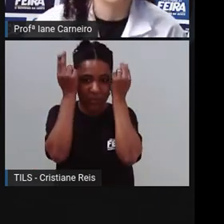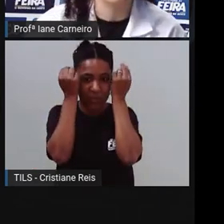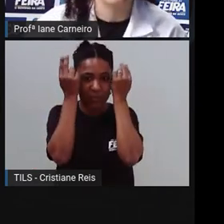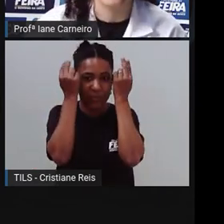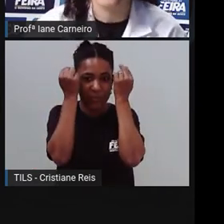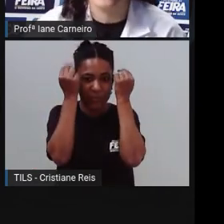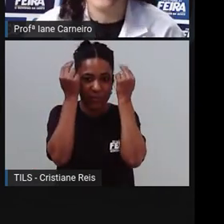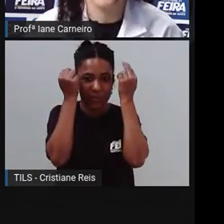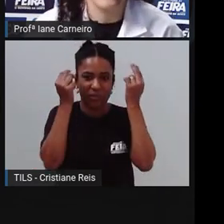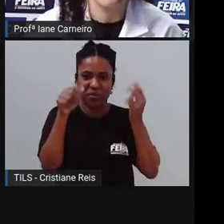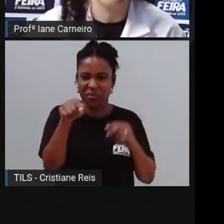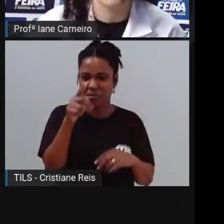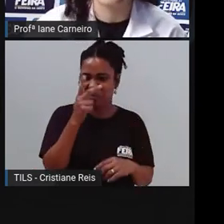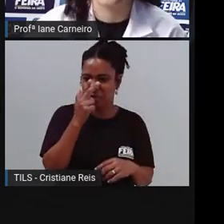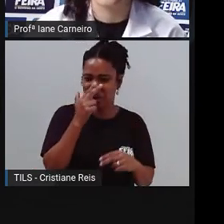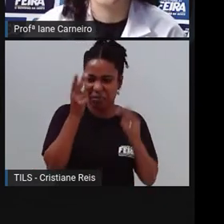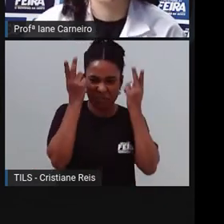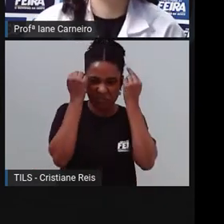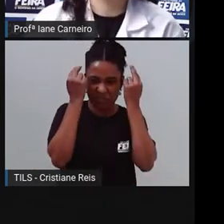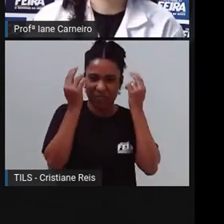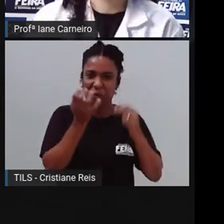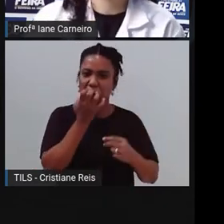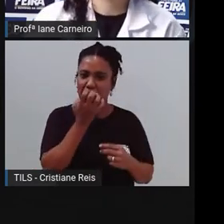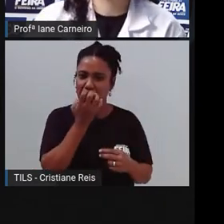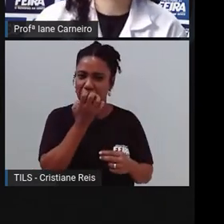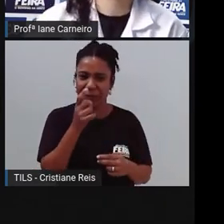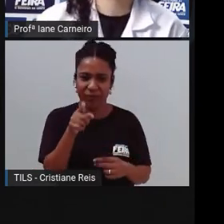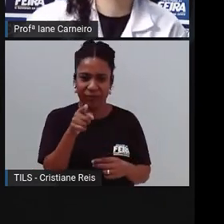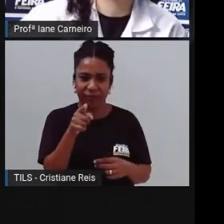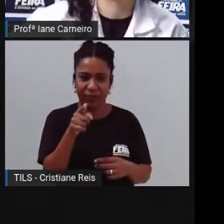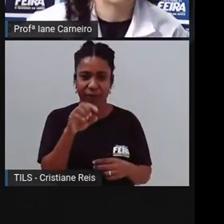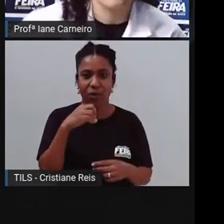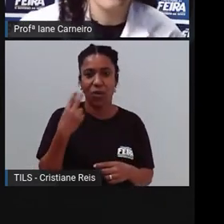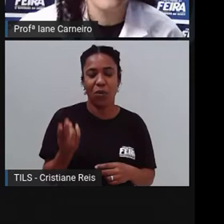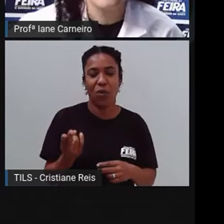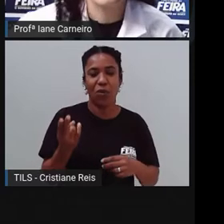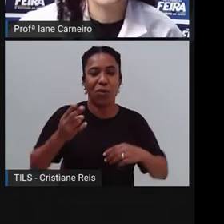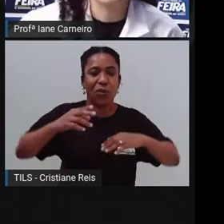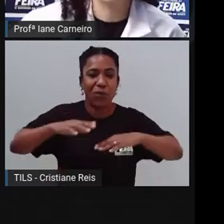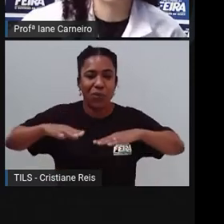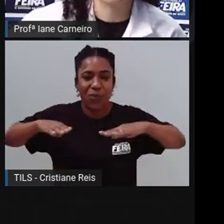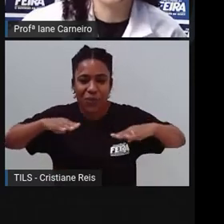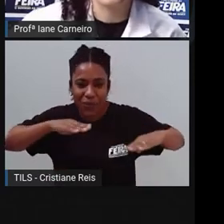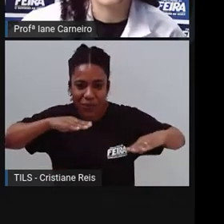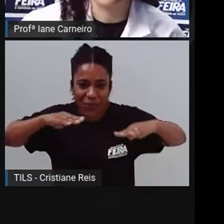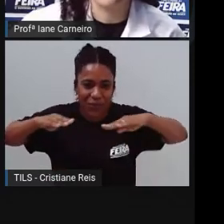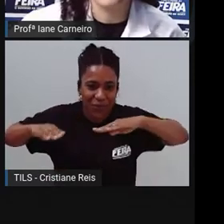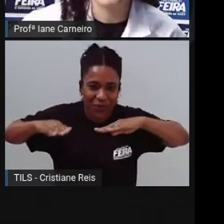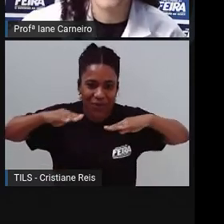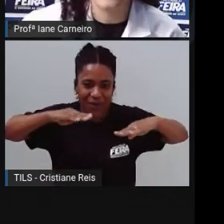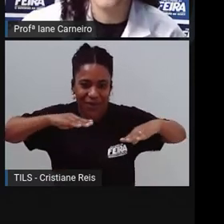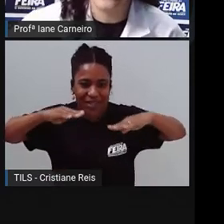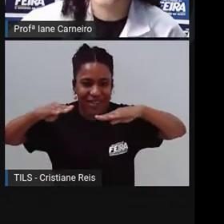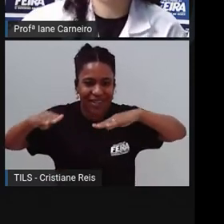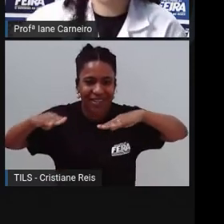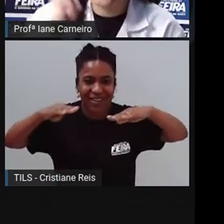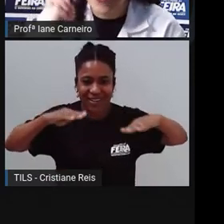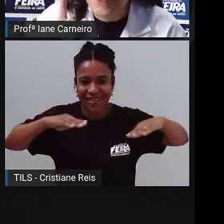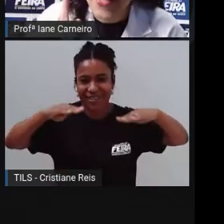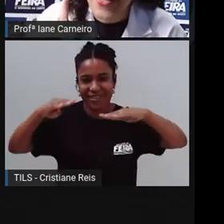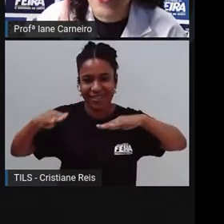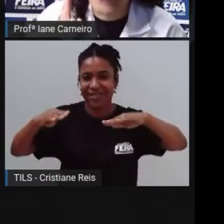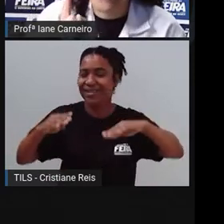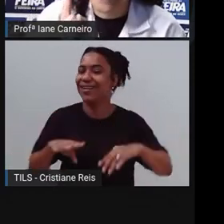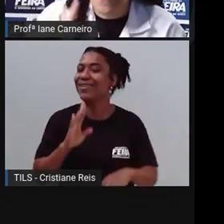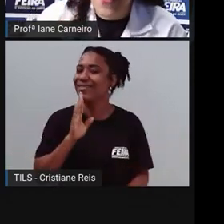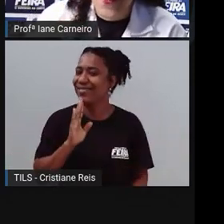Parece um coelho, né? Um cachorro. Ou será que é o jacaré? Quem anda com o pé na cabeça? Essa a gente já